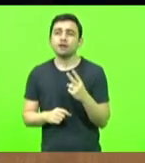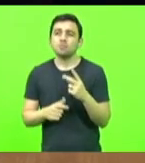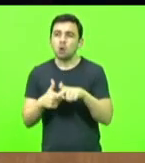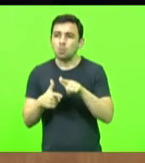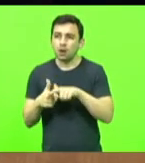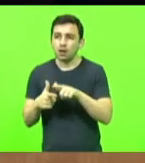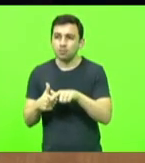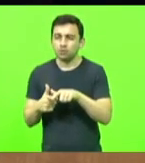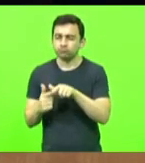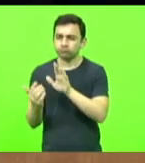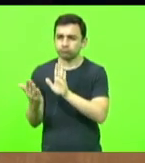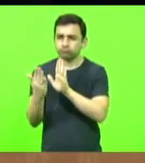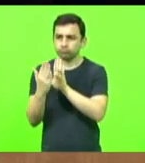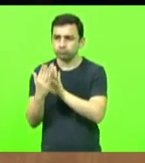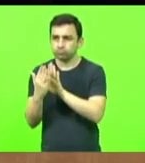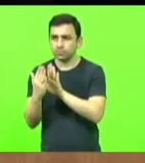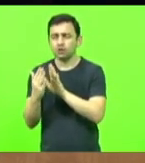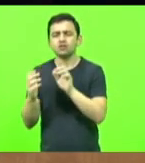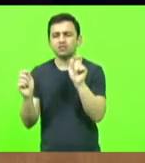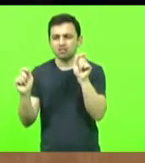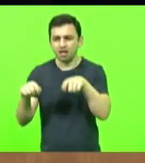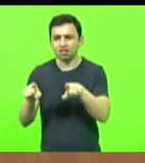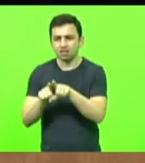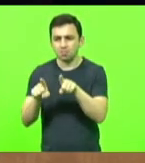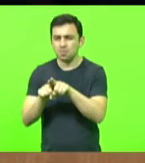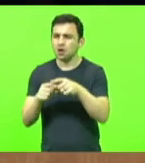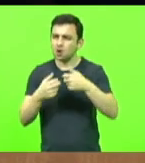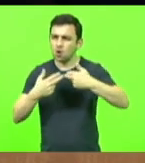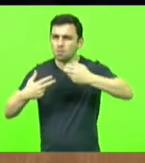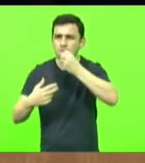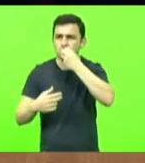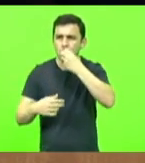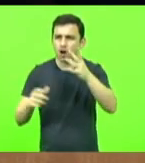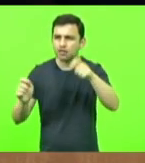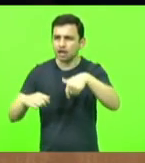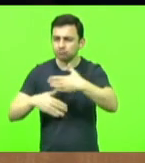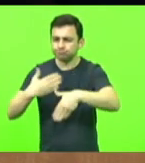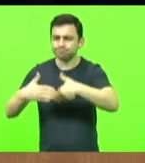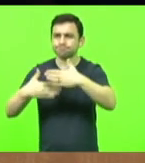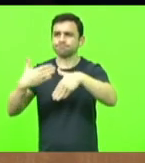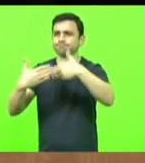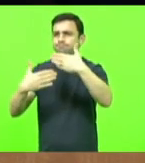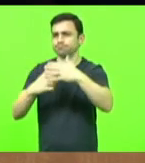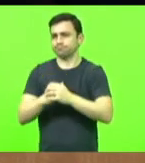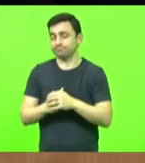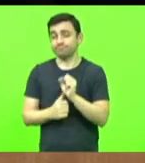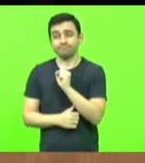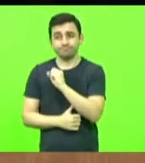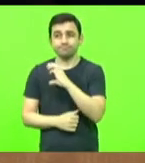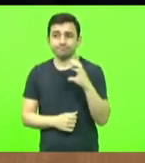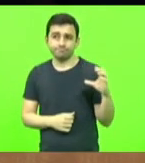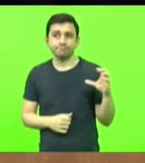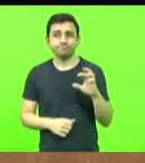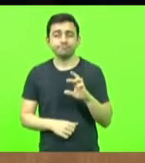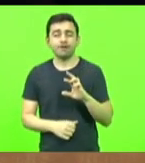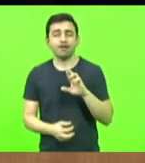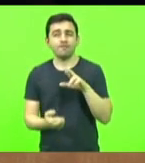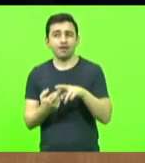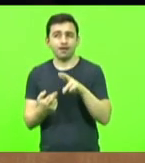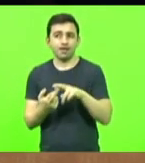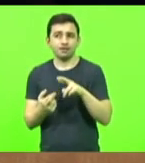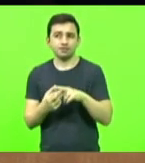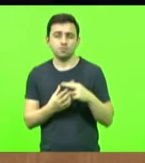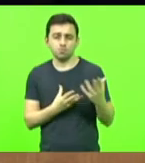de nós, também temos uma oportunidade única de avançarmos. Santa Catarina é referência em muitas áreas.